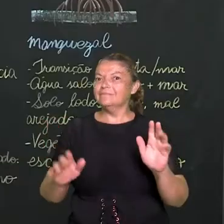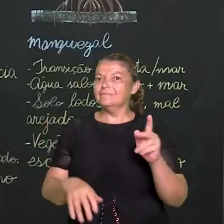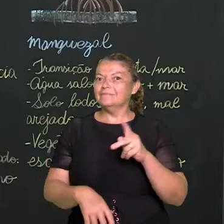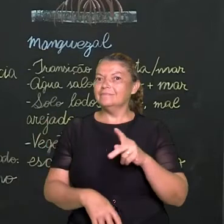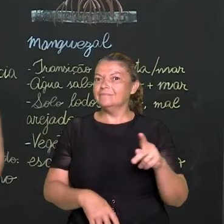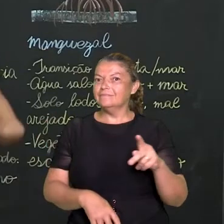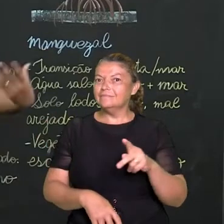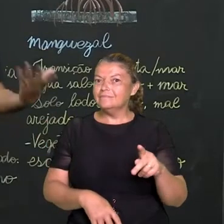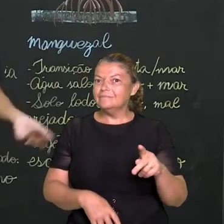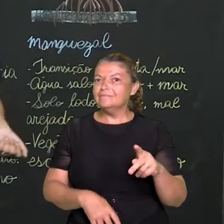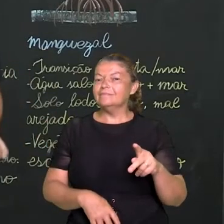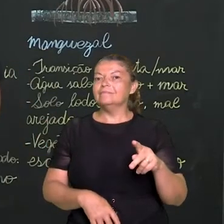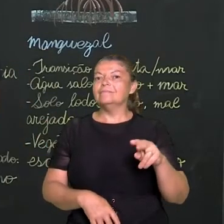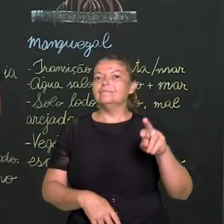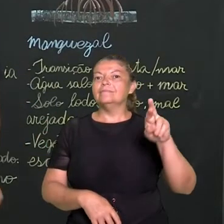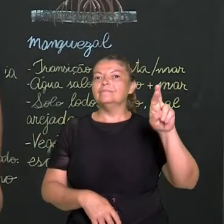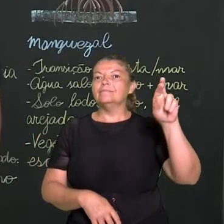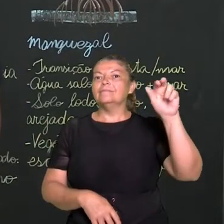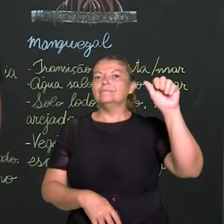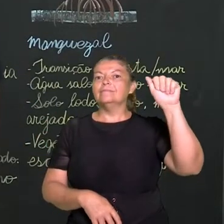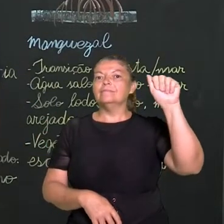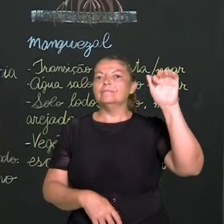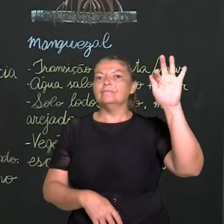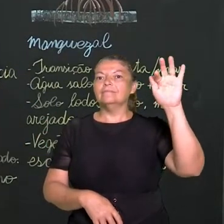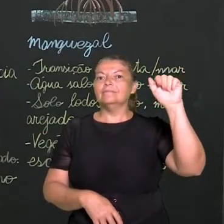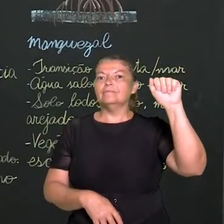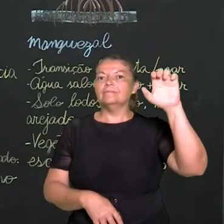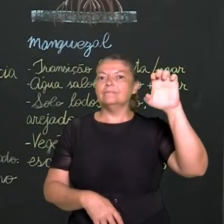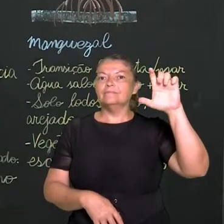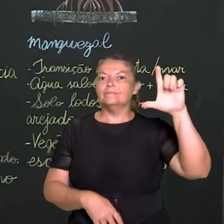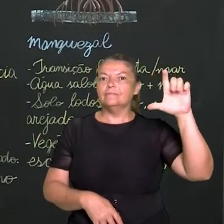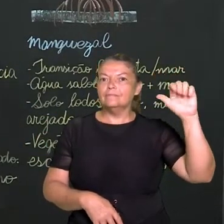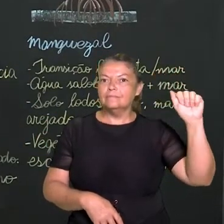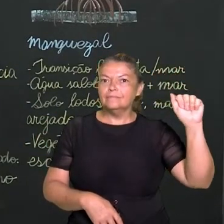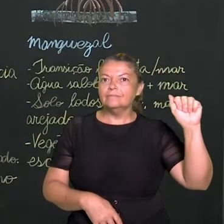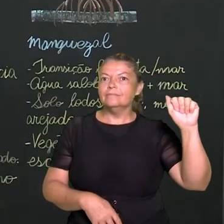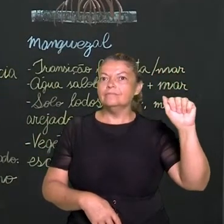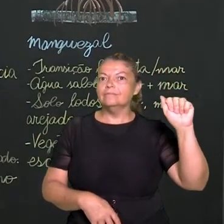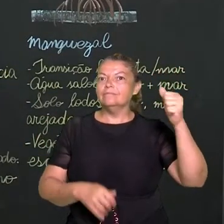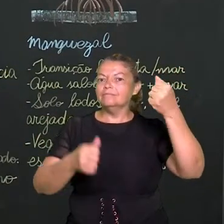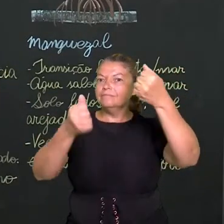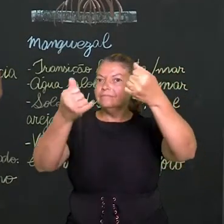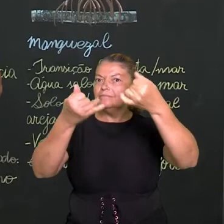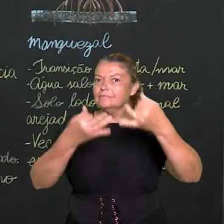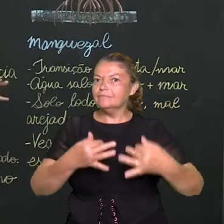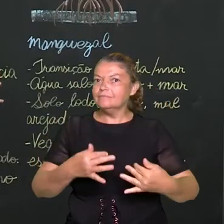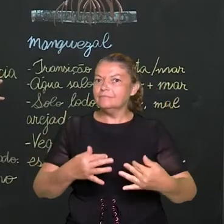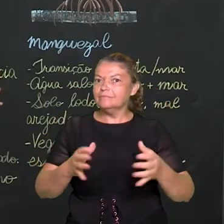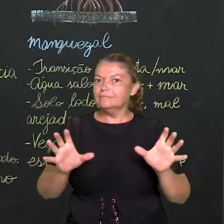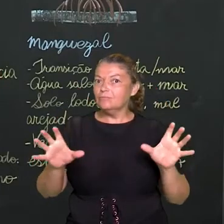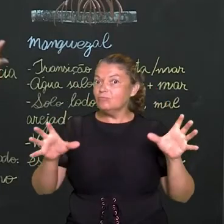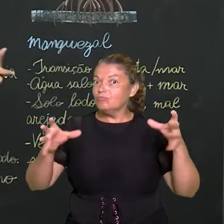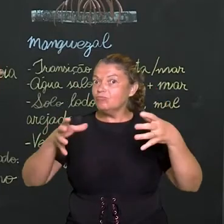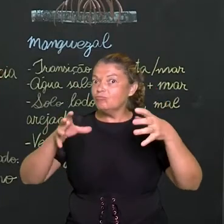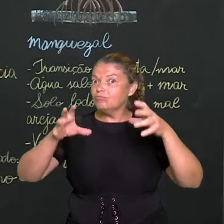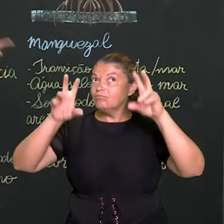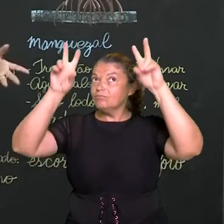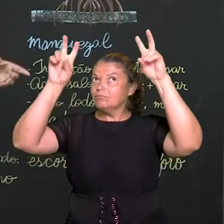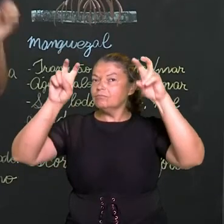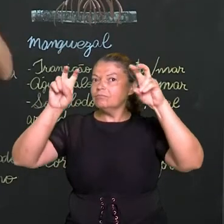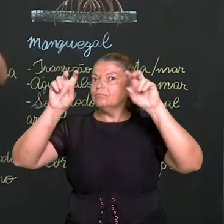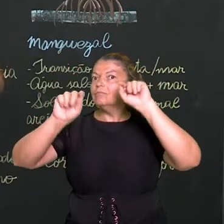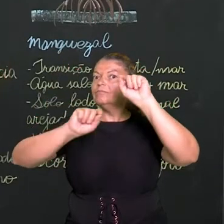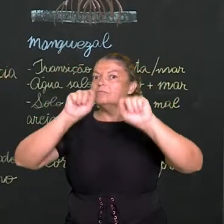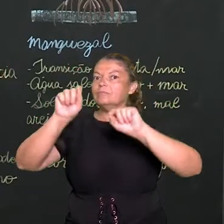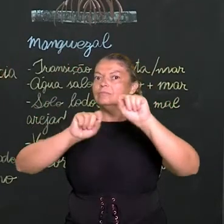Oi, oi! Eu sou a professora Rafaela Lima e na aula de hoje vamos falar sobre ecossistemas brasileiros. Todos eles? Não,